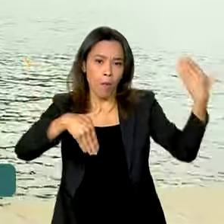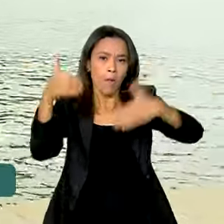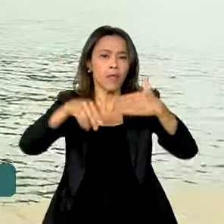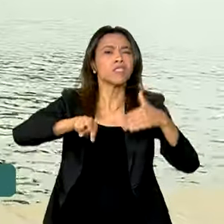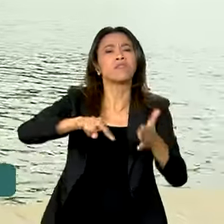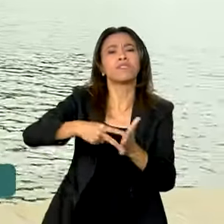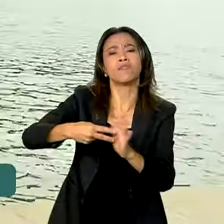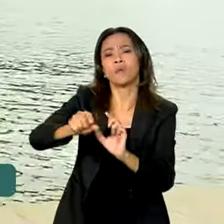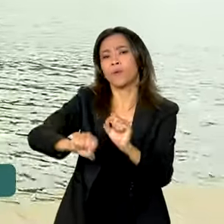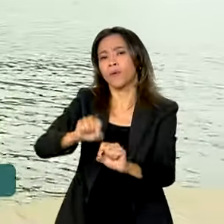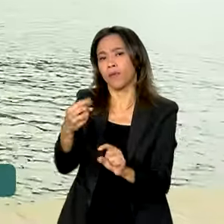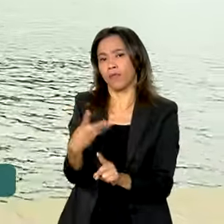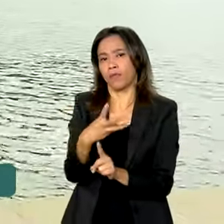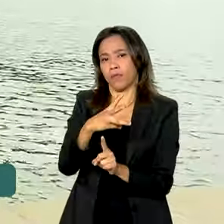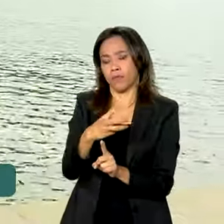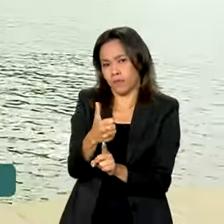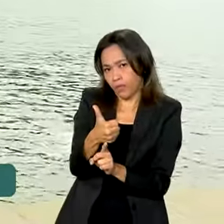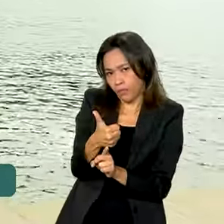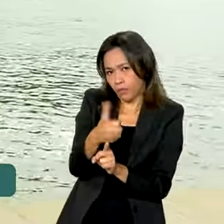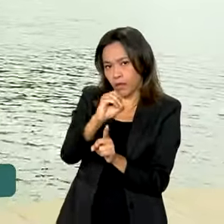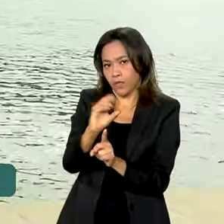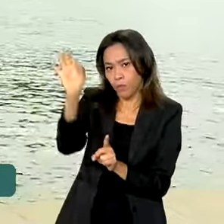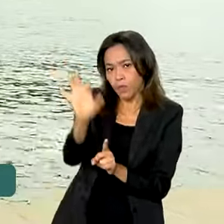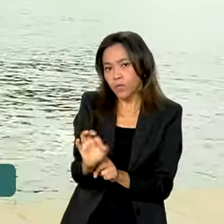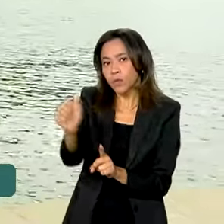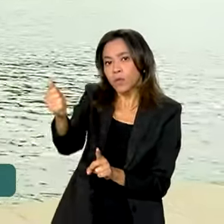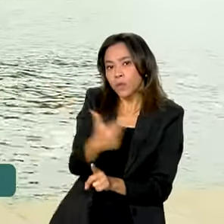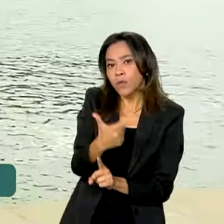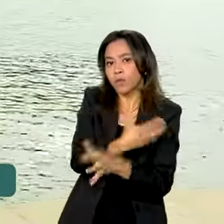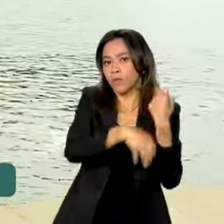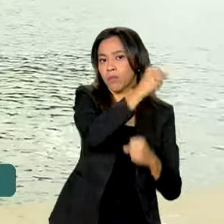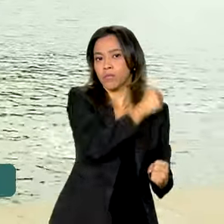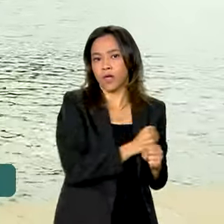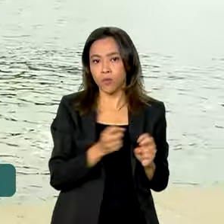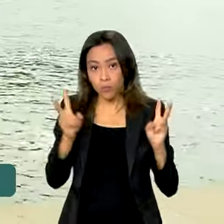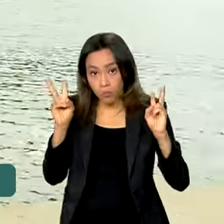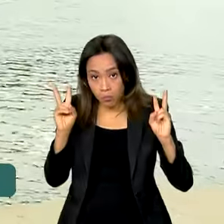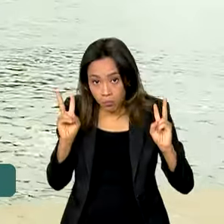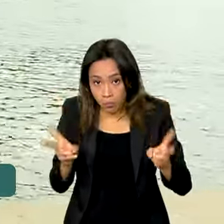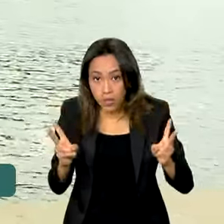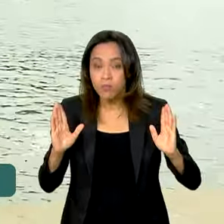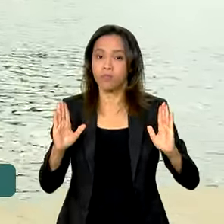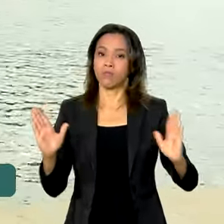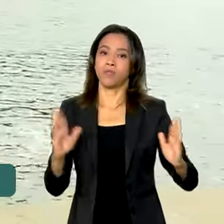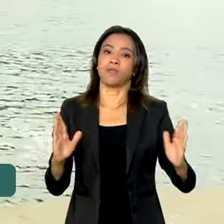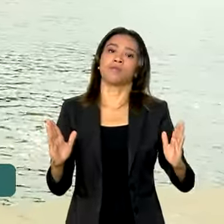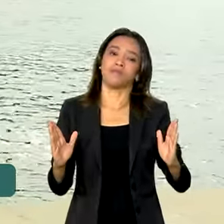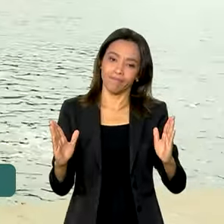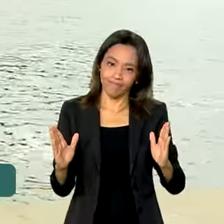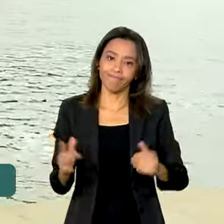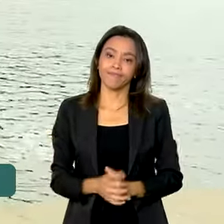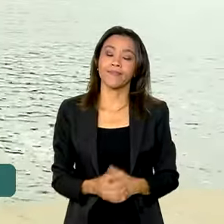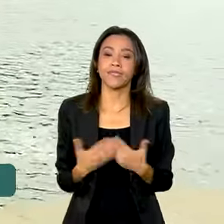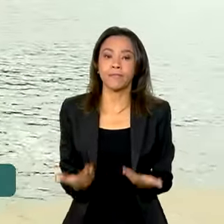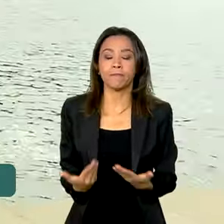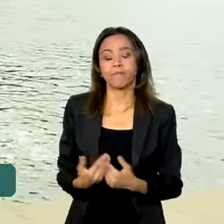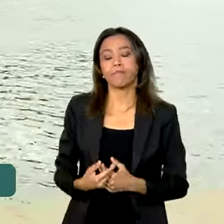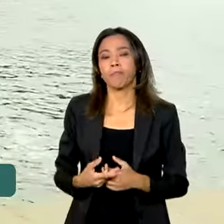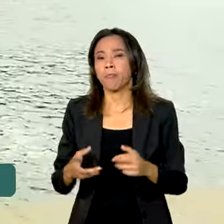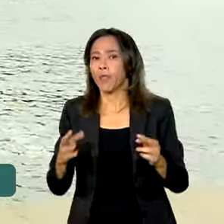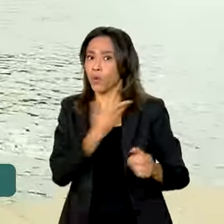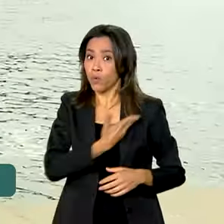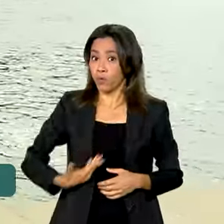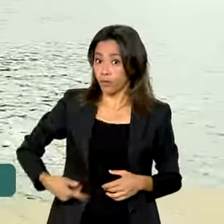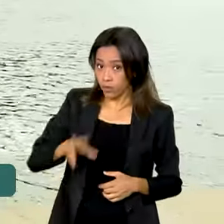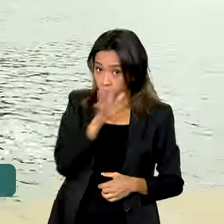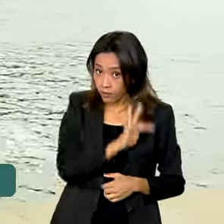% a mais do que se apurou no ano passado, no mesmo período, entre janeiro e maio. E a expectativa do governo federal é